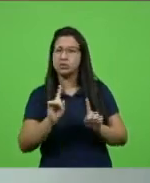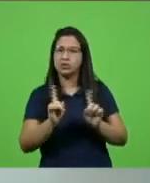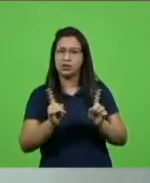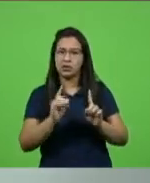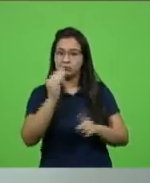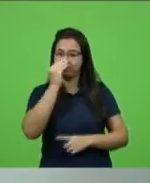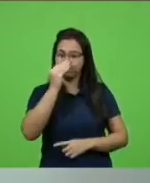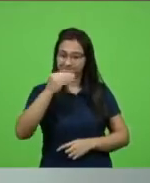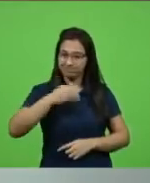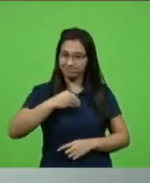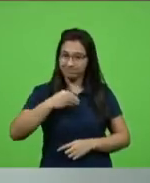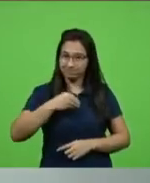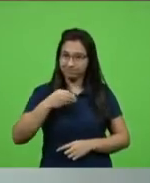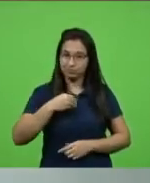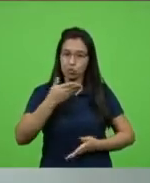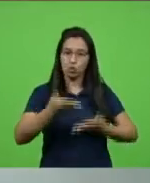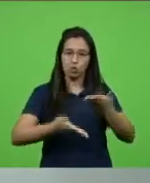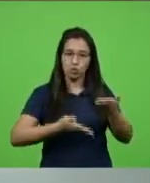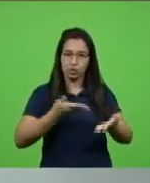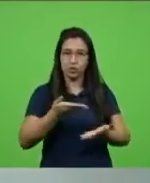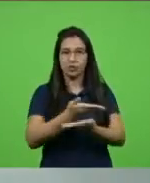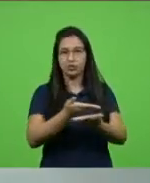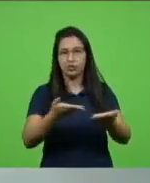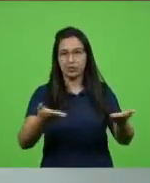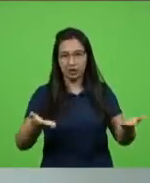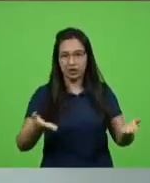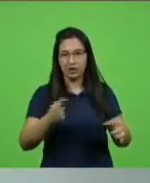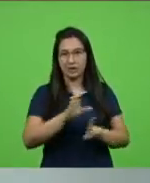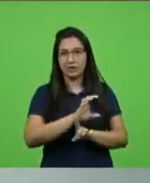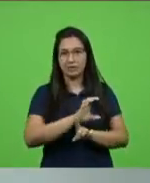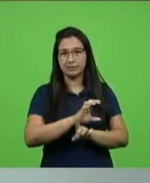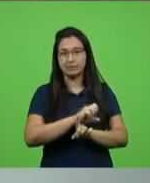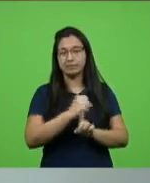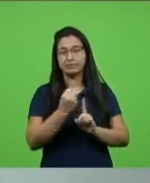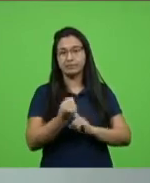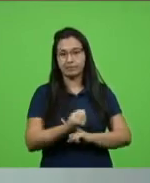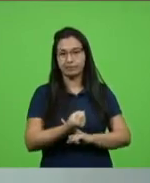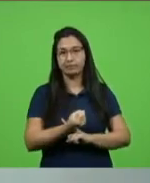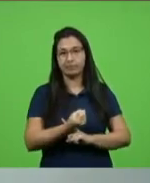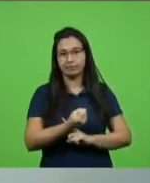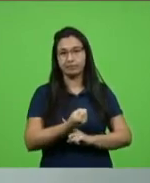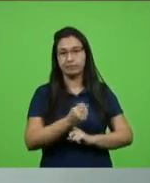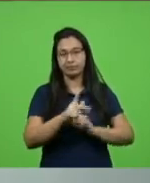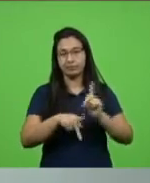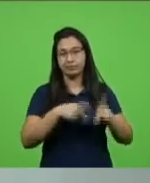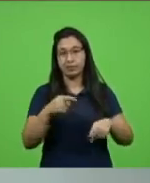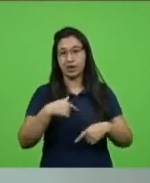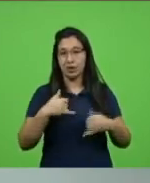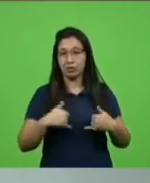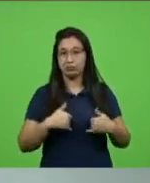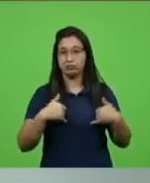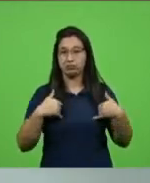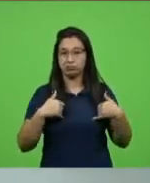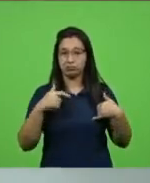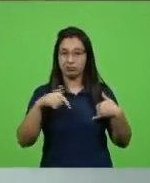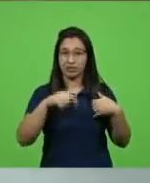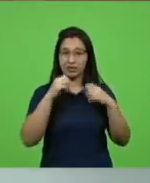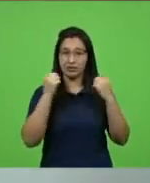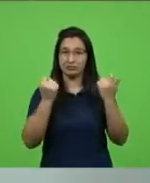com compreensão, com unidade e eu me sinto muito orgulhosa do parlamento pela forma como ele tem se manifestado